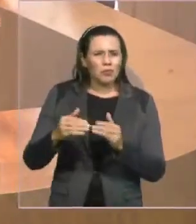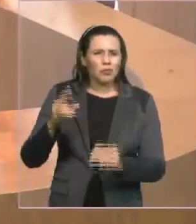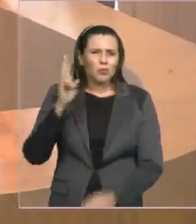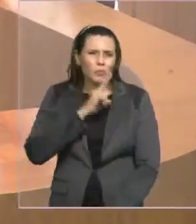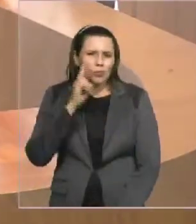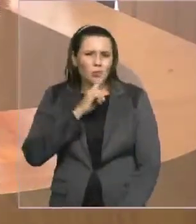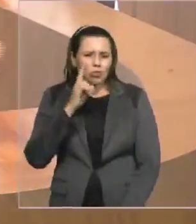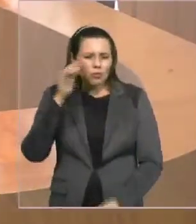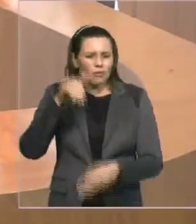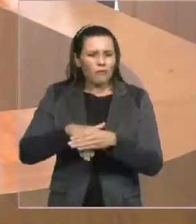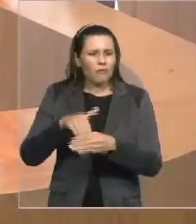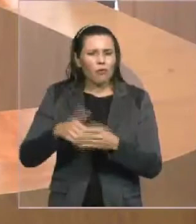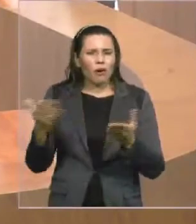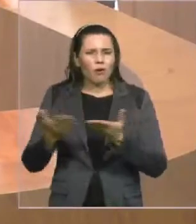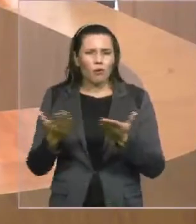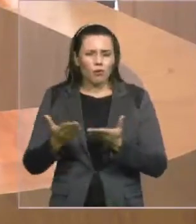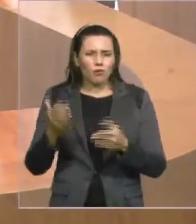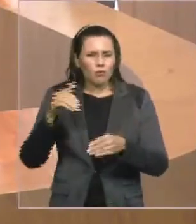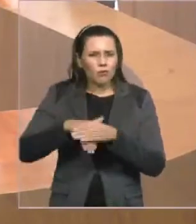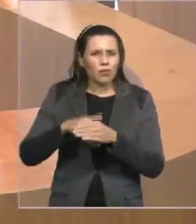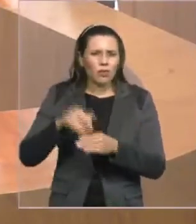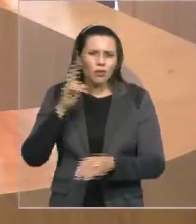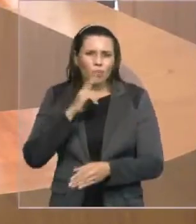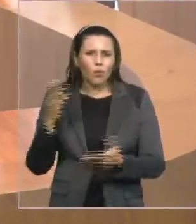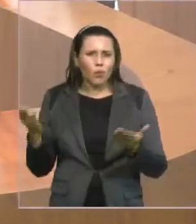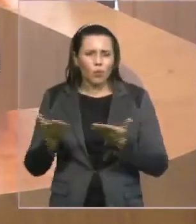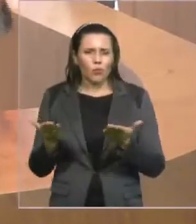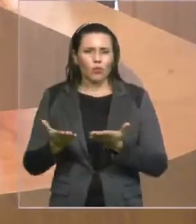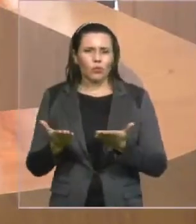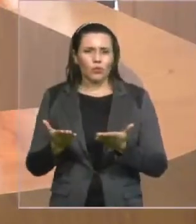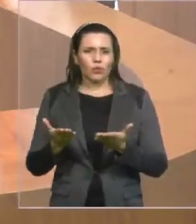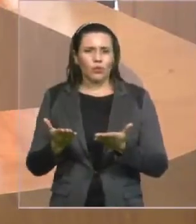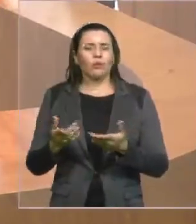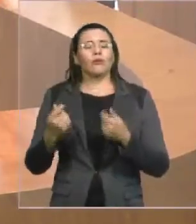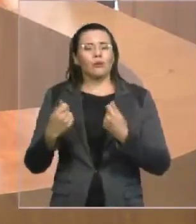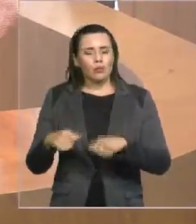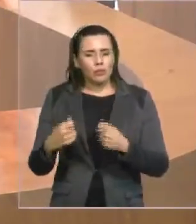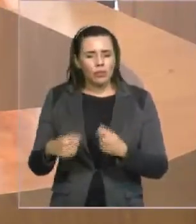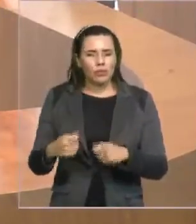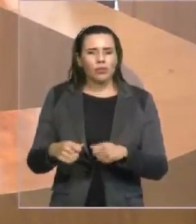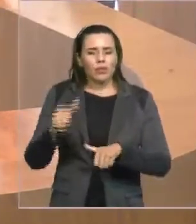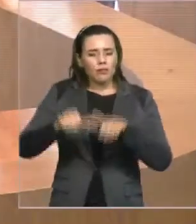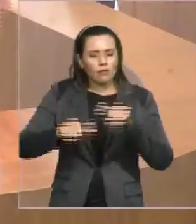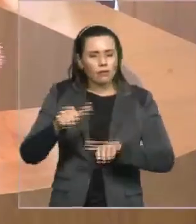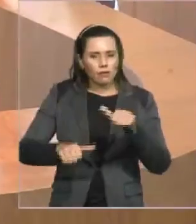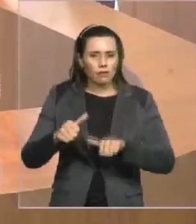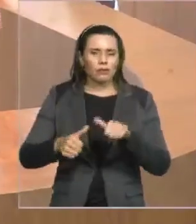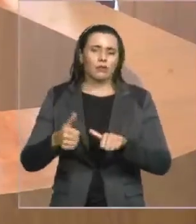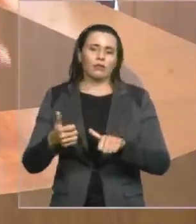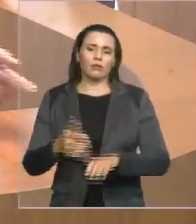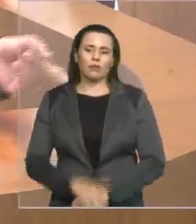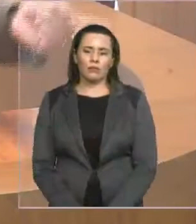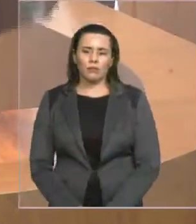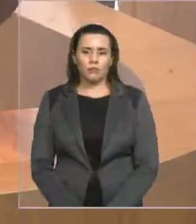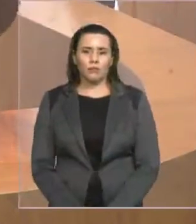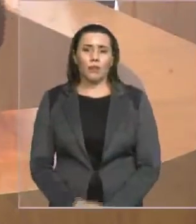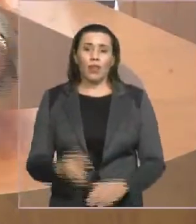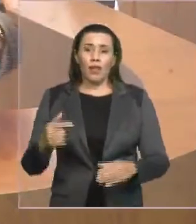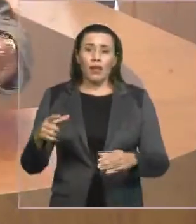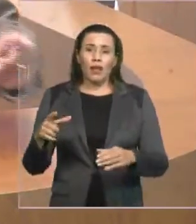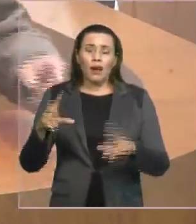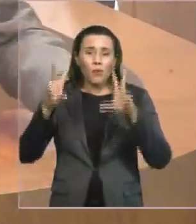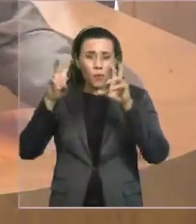motivo para urgência, para isso ser votado atropelado. Nós estamos falando de algo que trata de uma carreira e uma carreira que